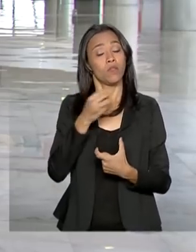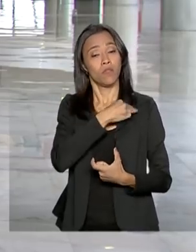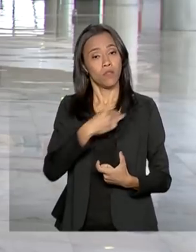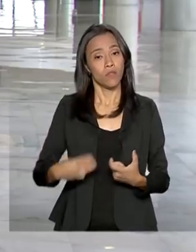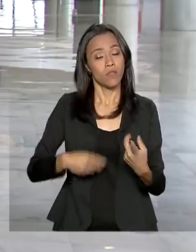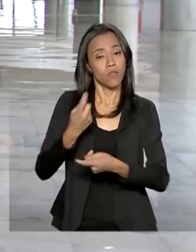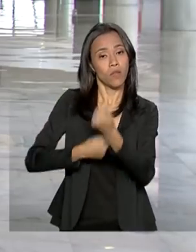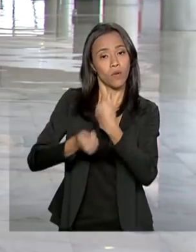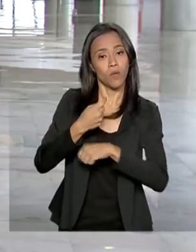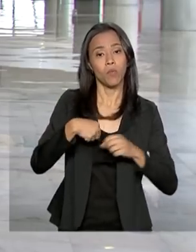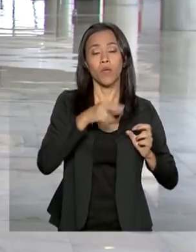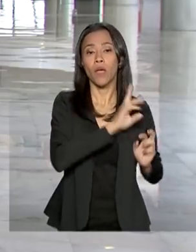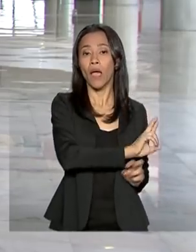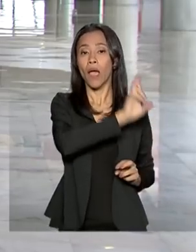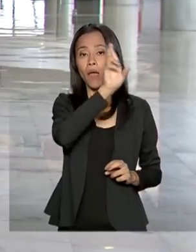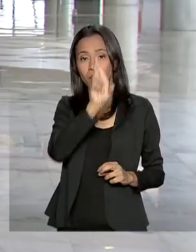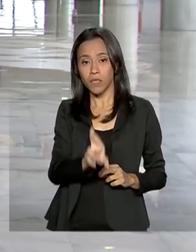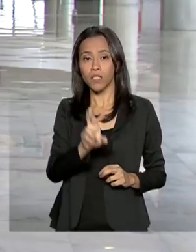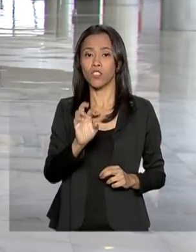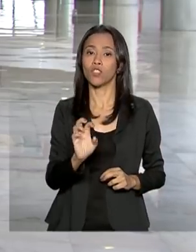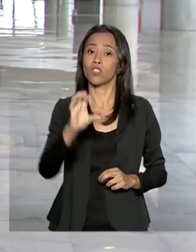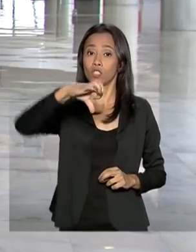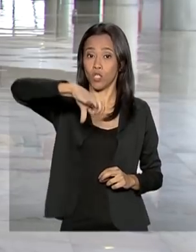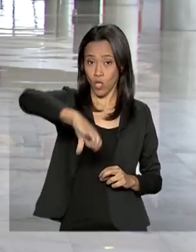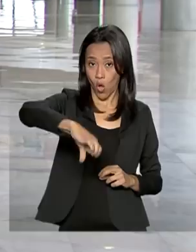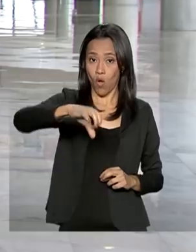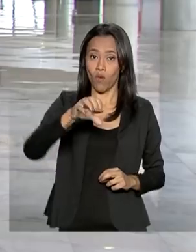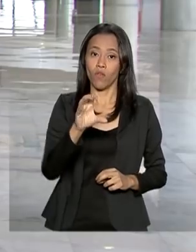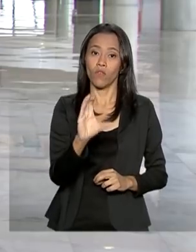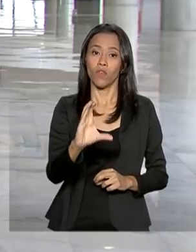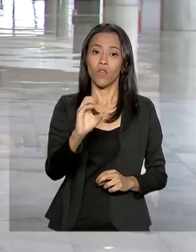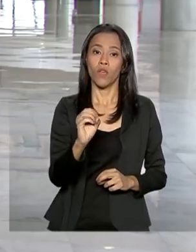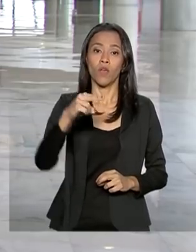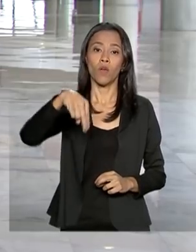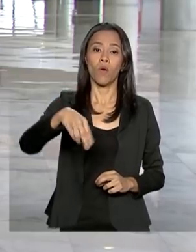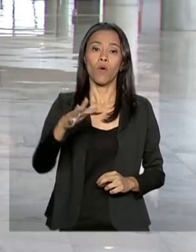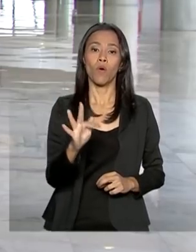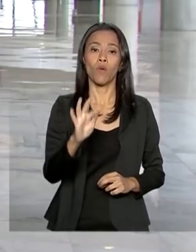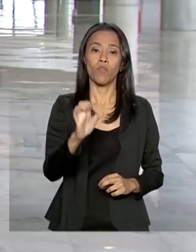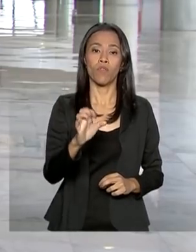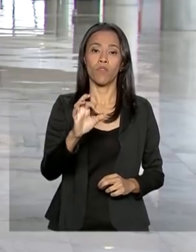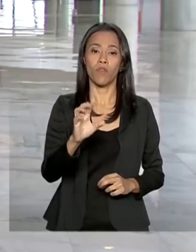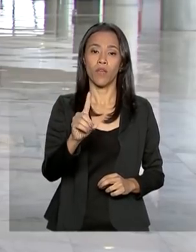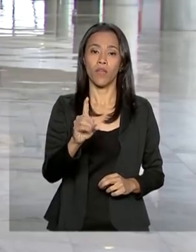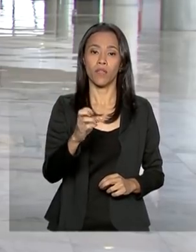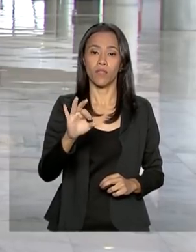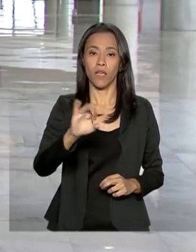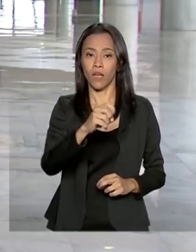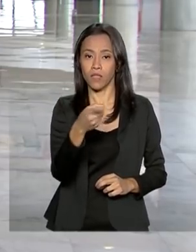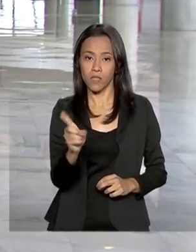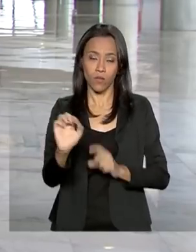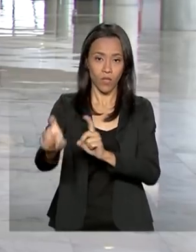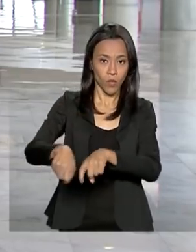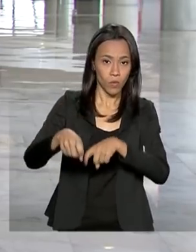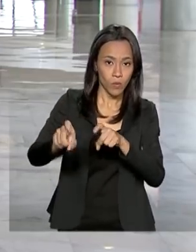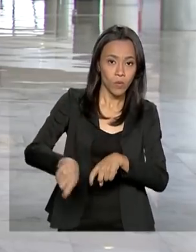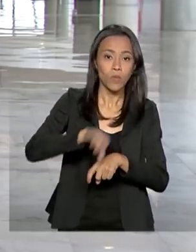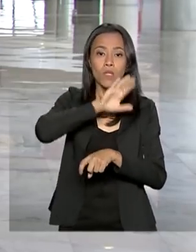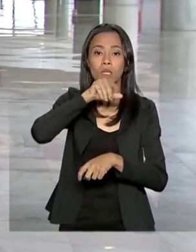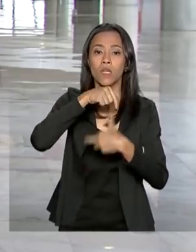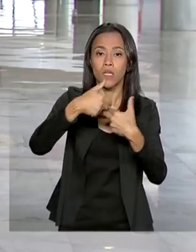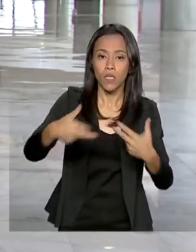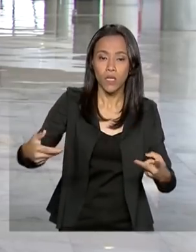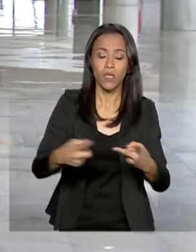representantes de nove confederações. Entre elas, a Confederação Nacional da Agricultura e Pecuária do Brasil,